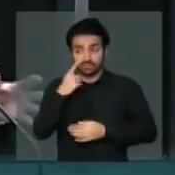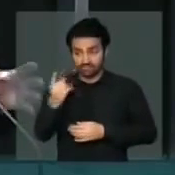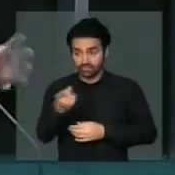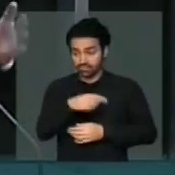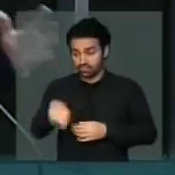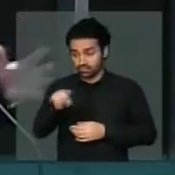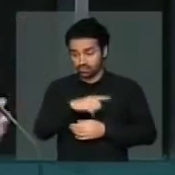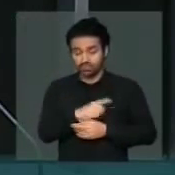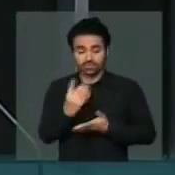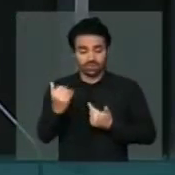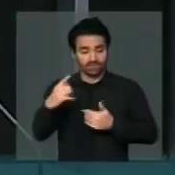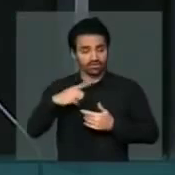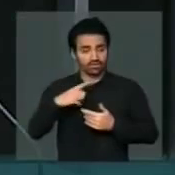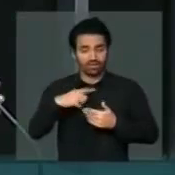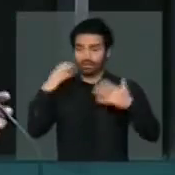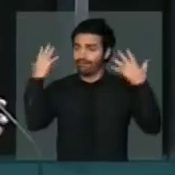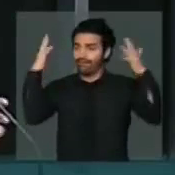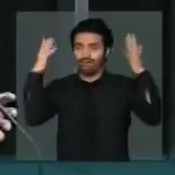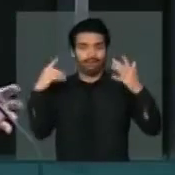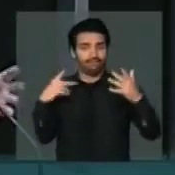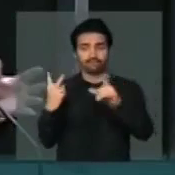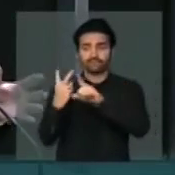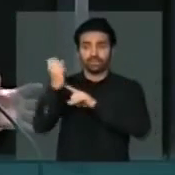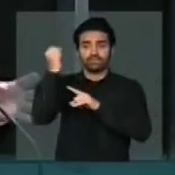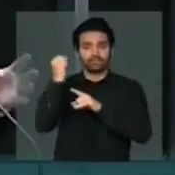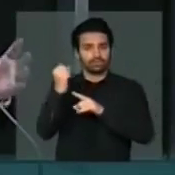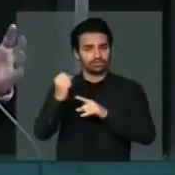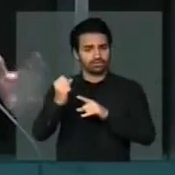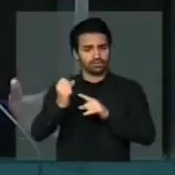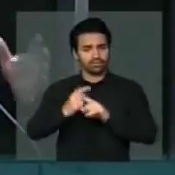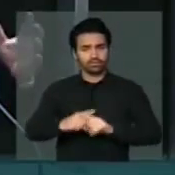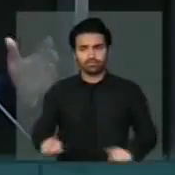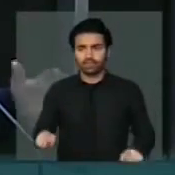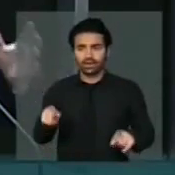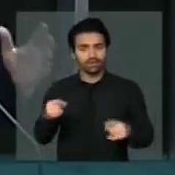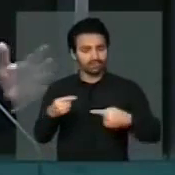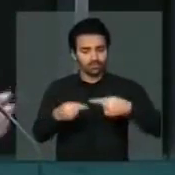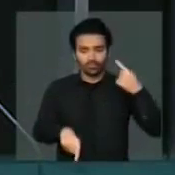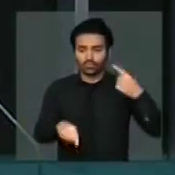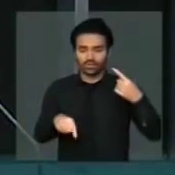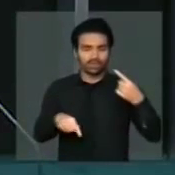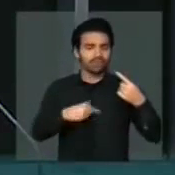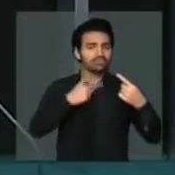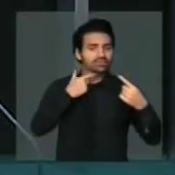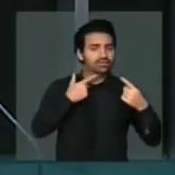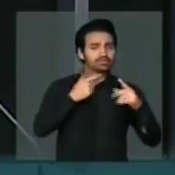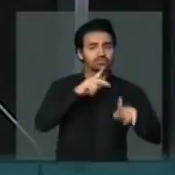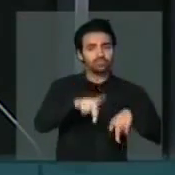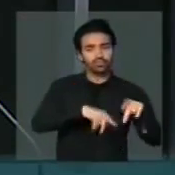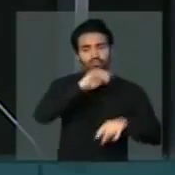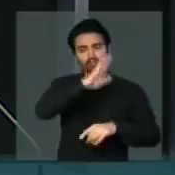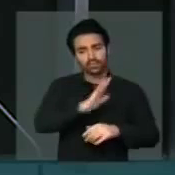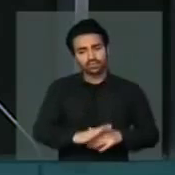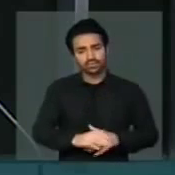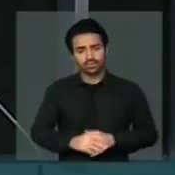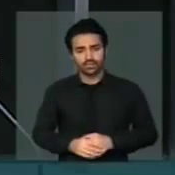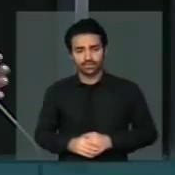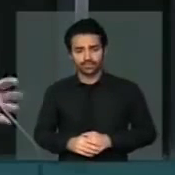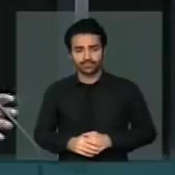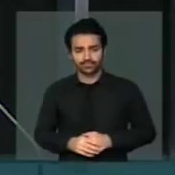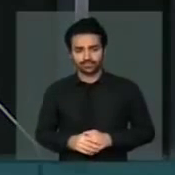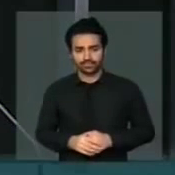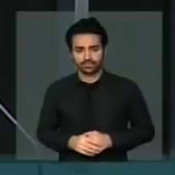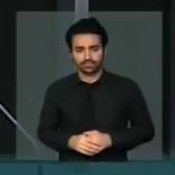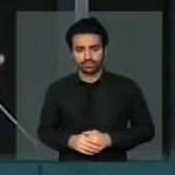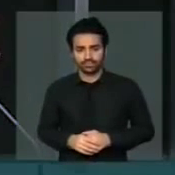comemorando a vitória de um pleito que é contrário aos interesses do povo brasileiro. O